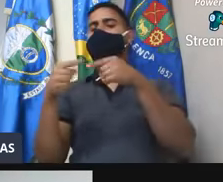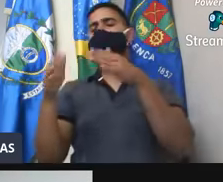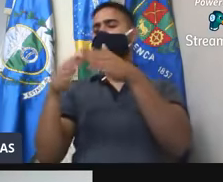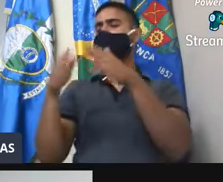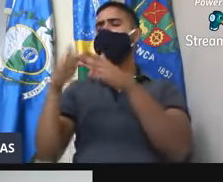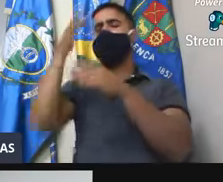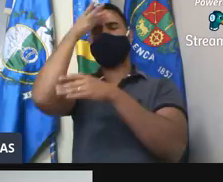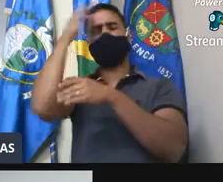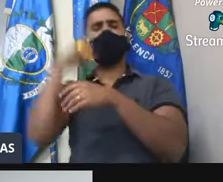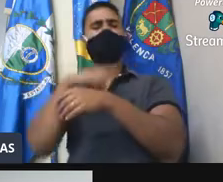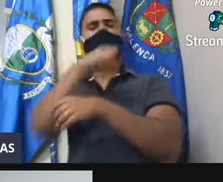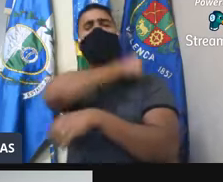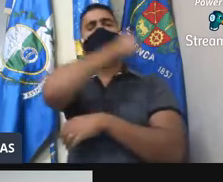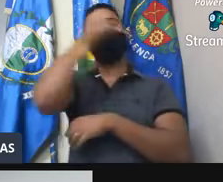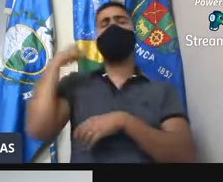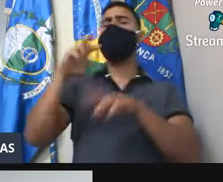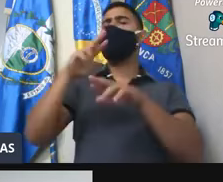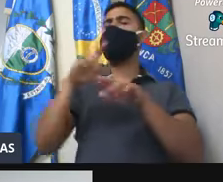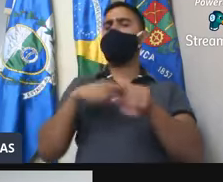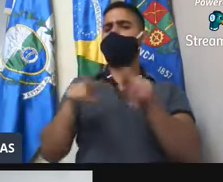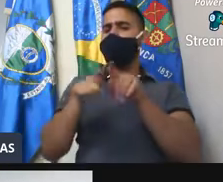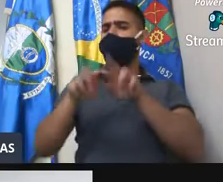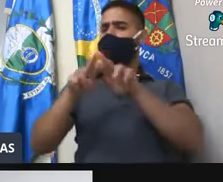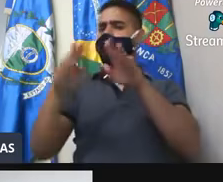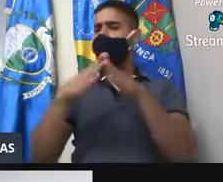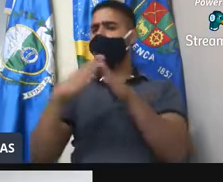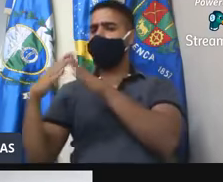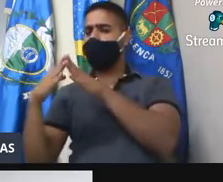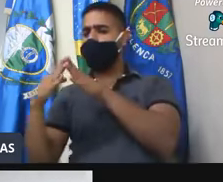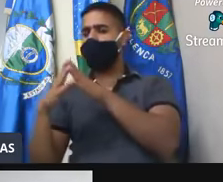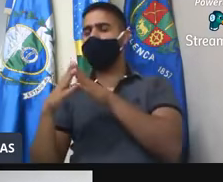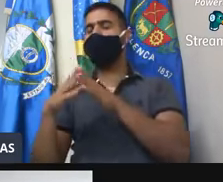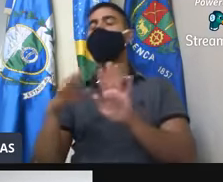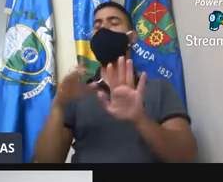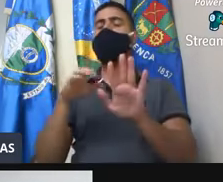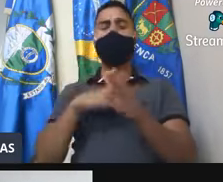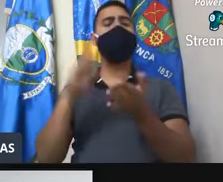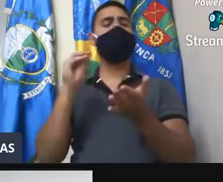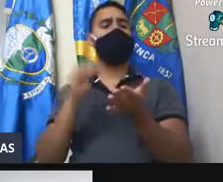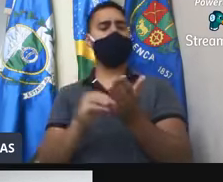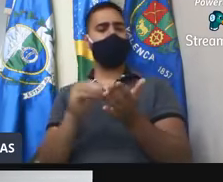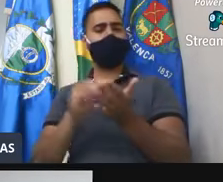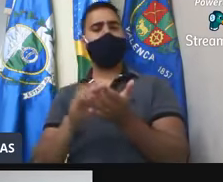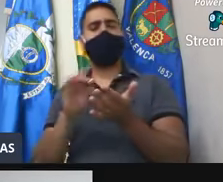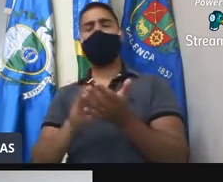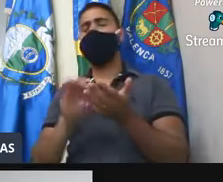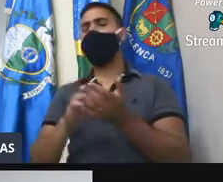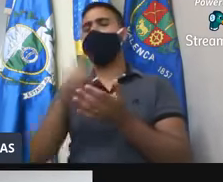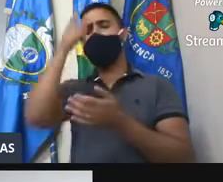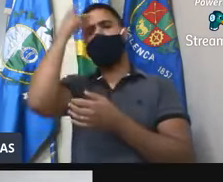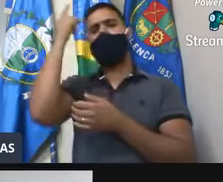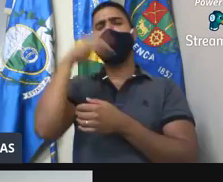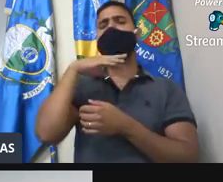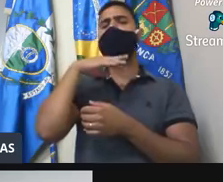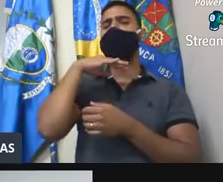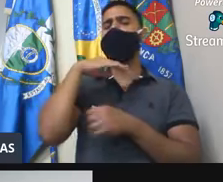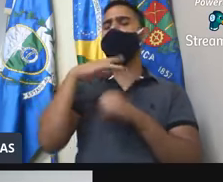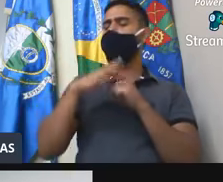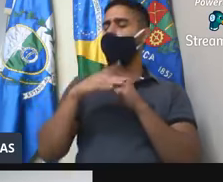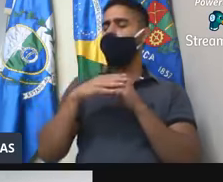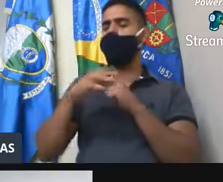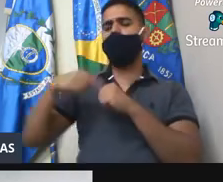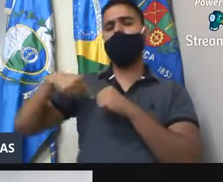não só dos moradores do distrito, como de outras comunidades circunvizíveis. Existe uma carente muito grande em relação ao deslocamento de doentes para o distrito sede.